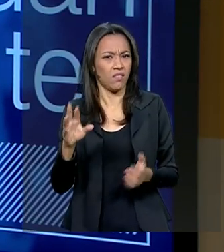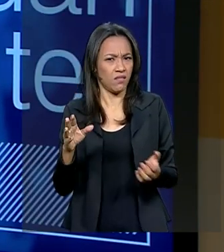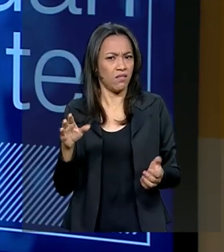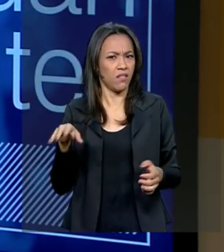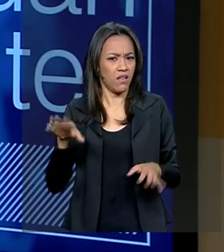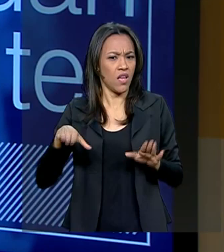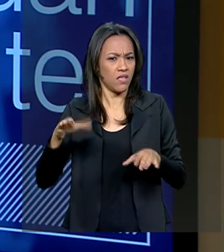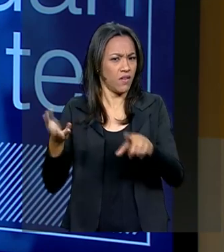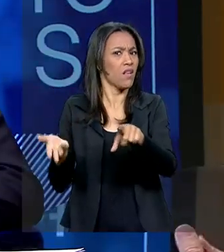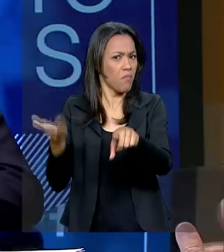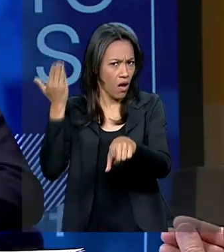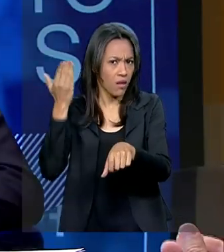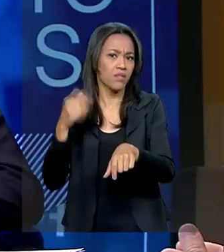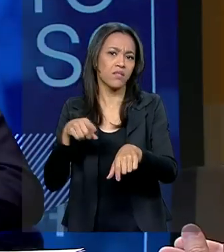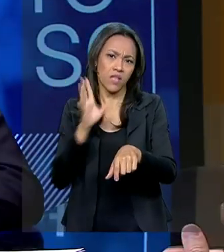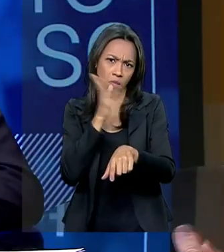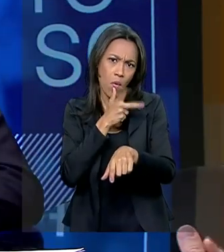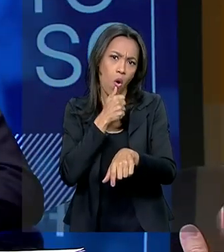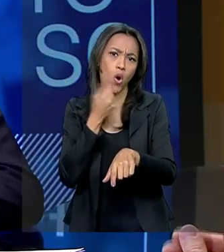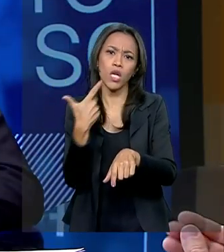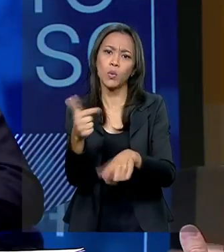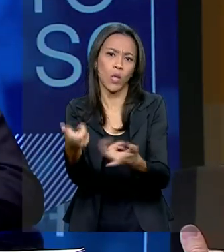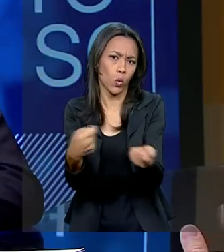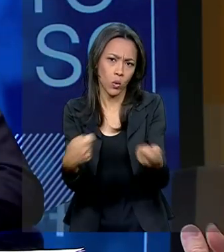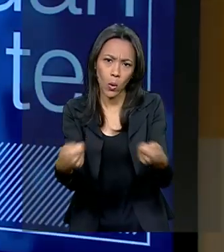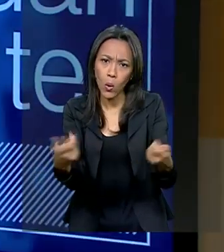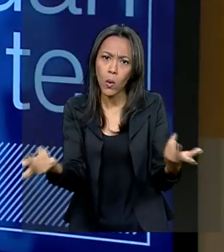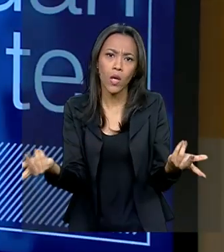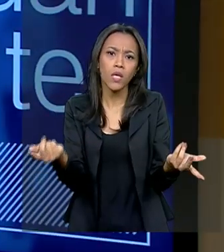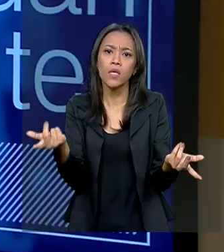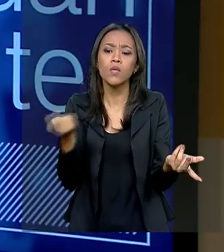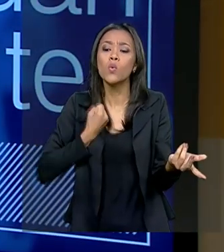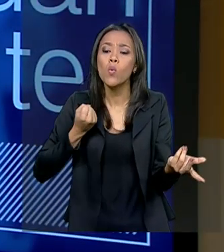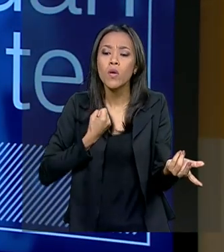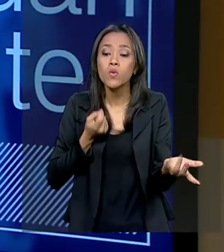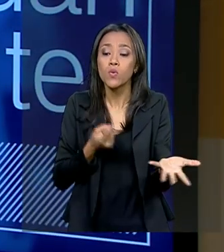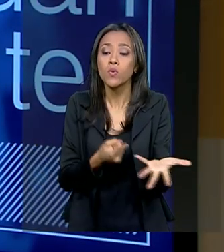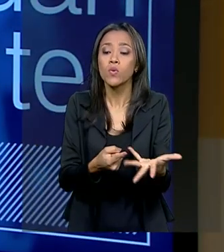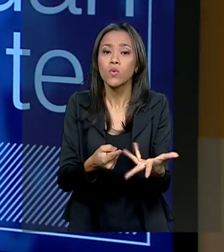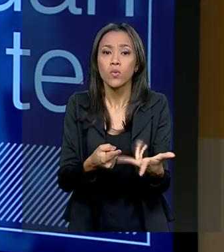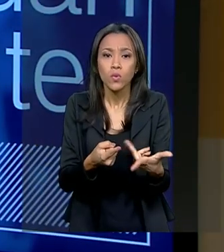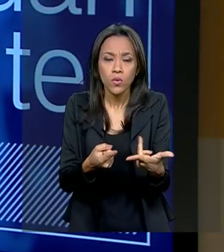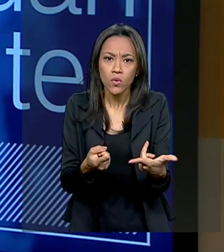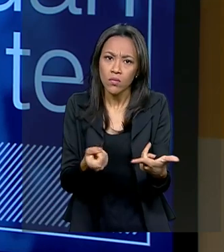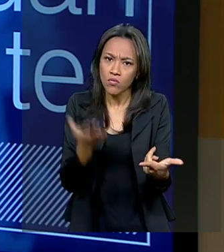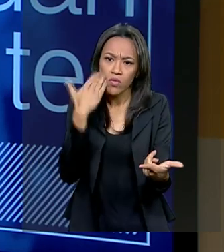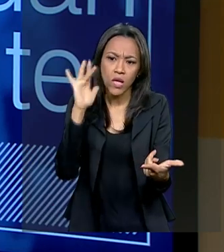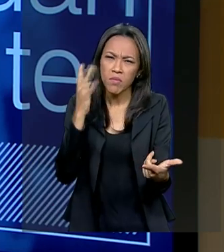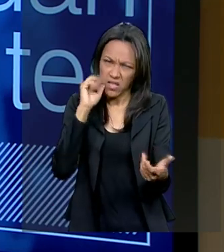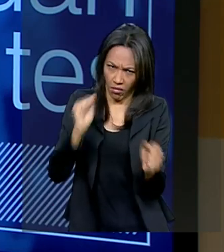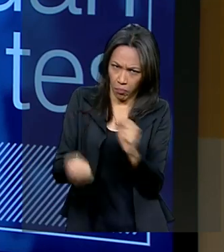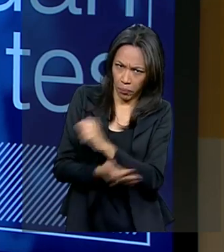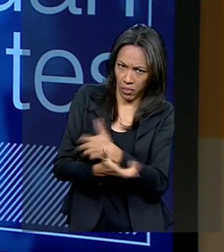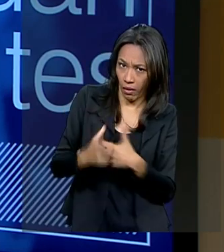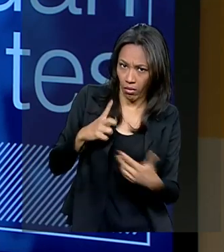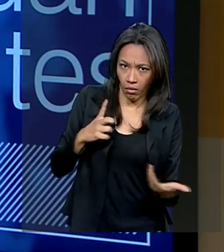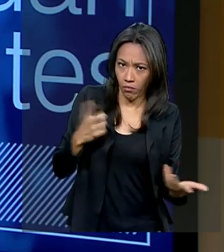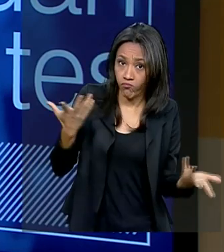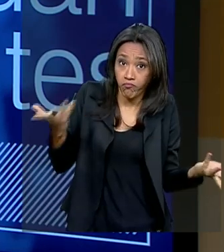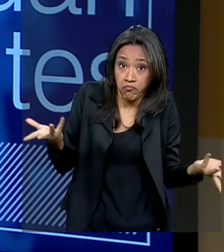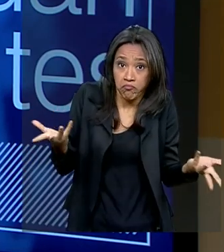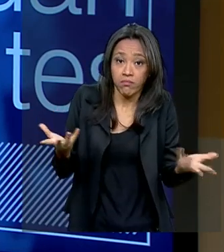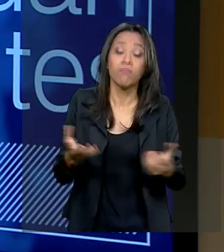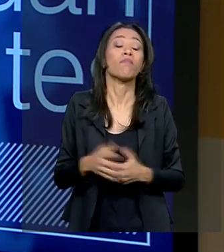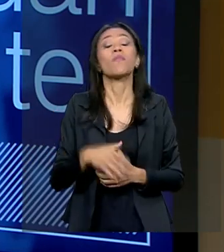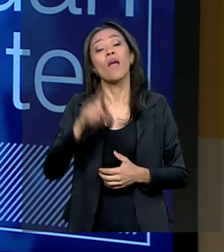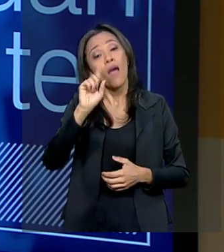E demora muito mais. E não tem controle, não tem número, não dá para saber se tem fraude. Mas faz parte de um dos